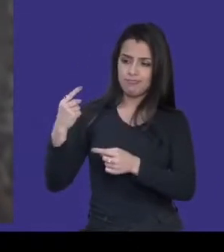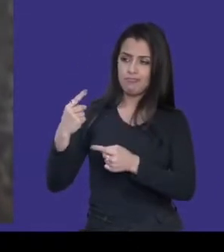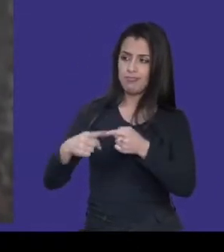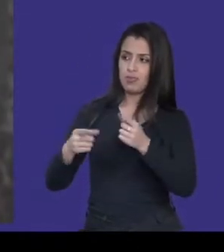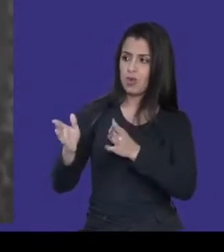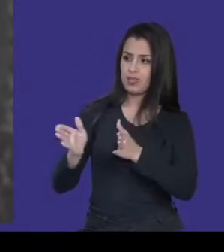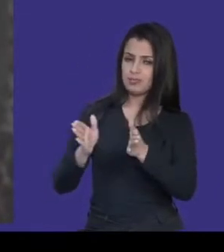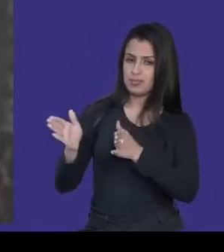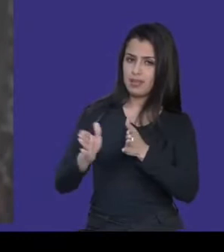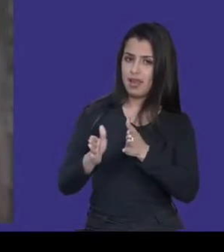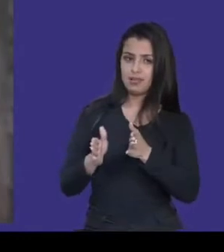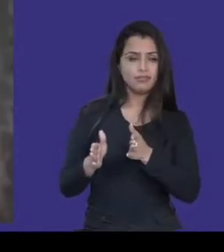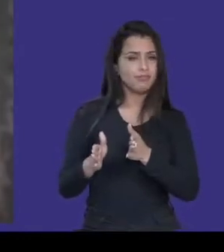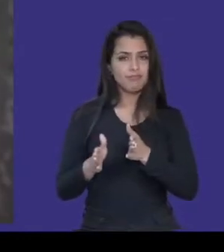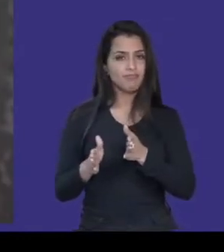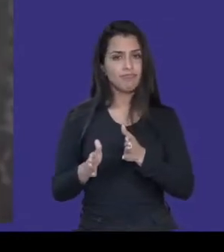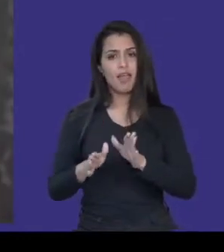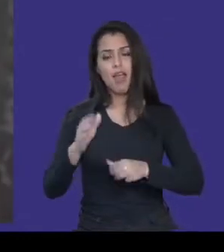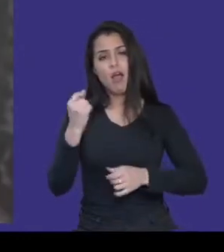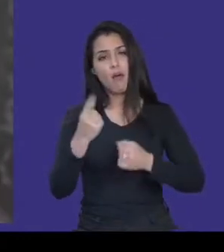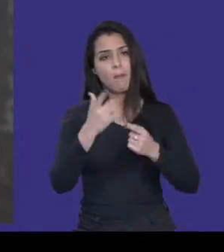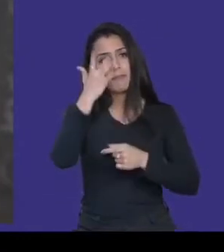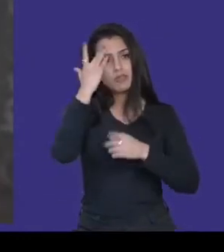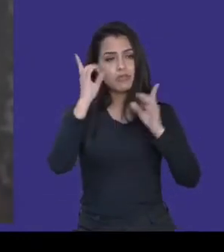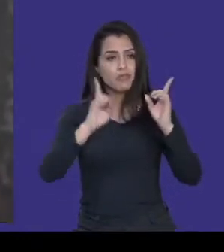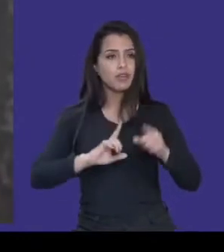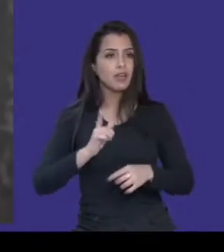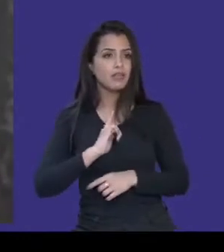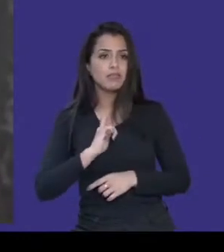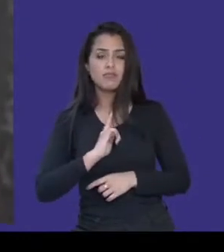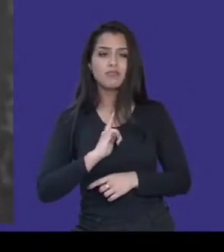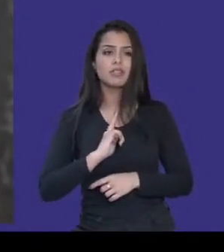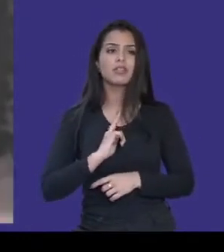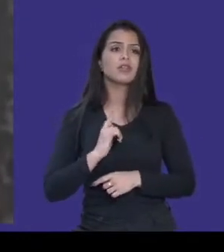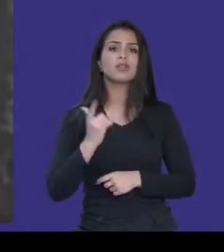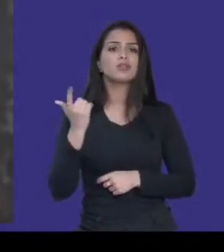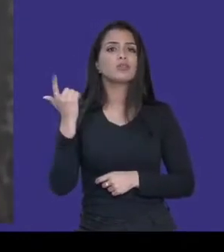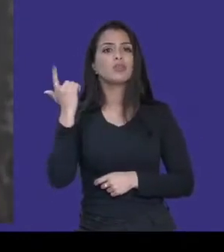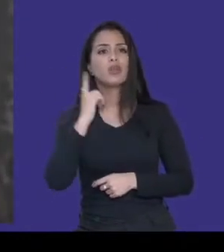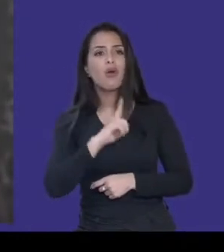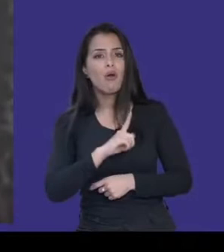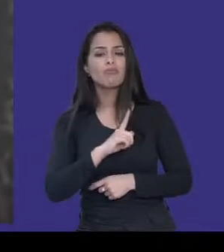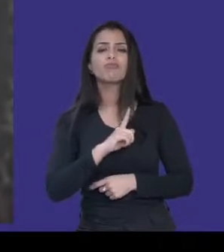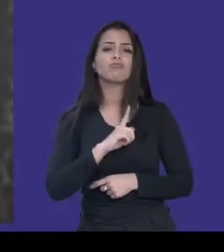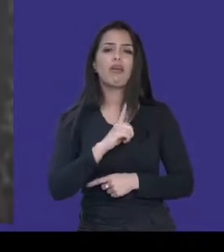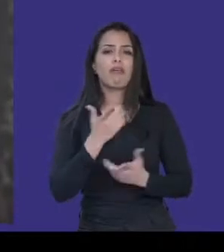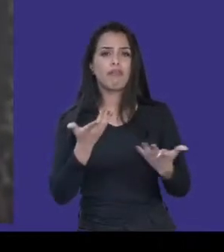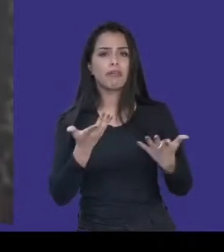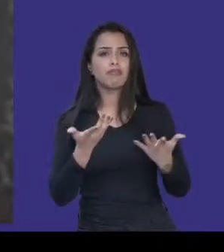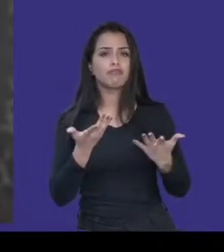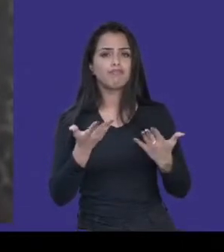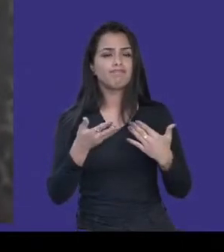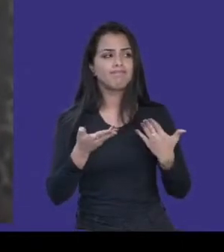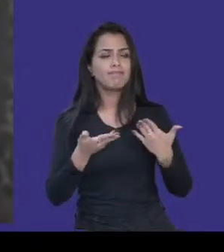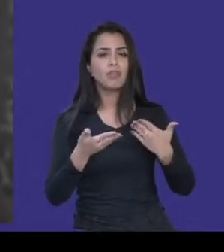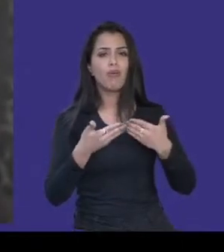com deficiência, elas podem não conseguir encontrar ou usar e você teria perdido uma grande audiência ao abrir porta a